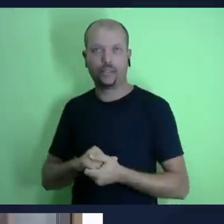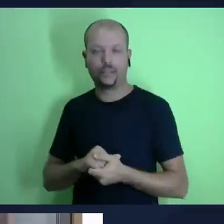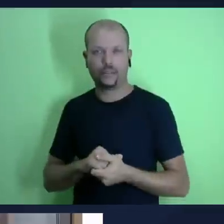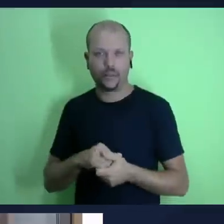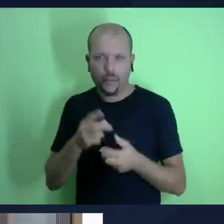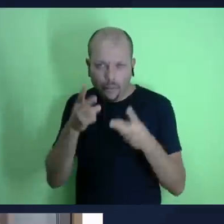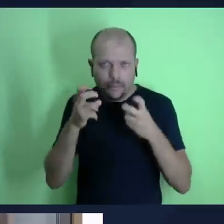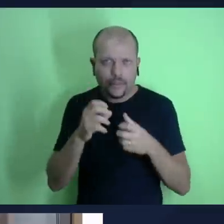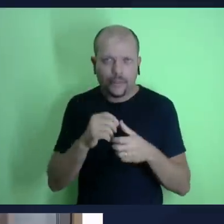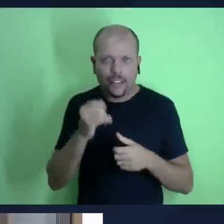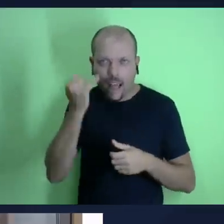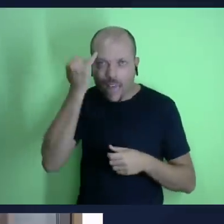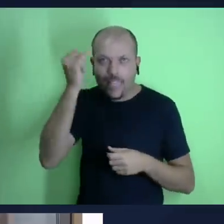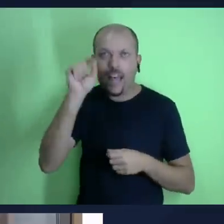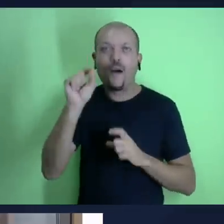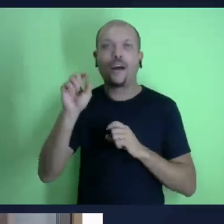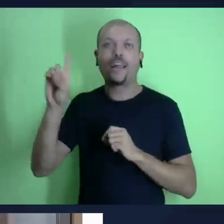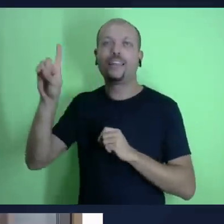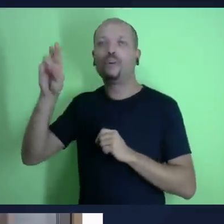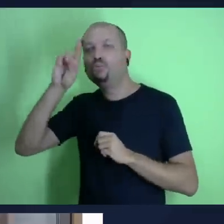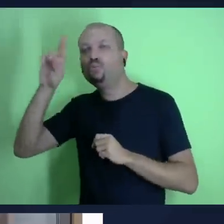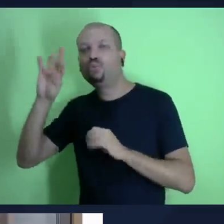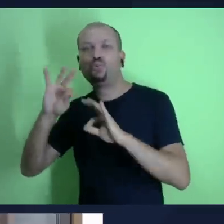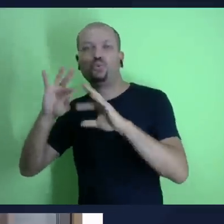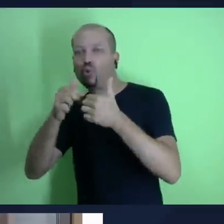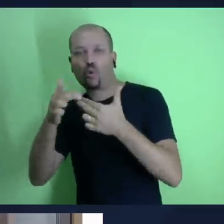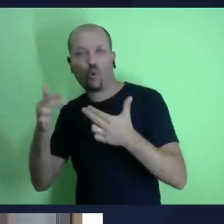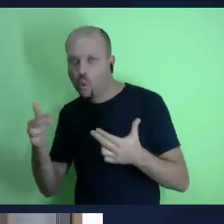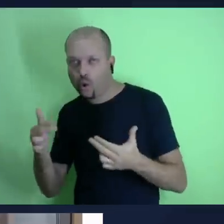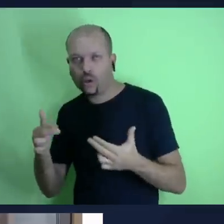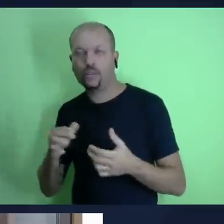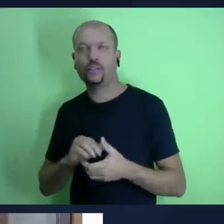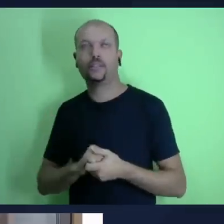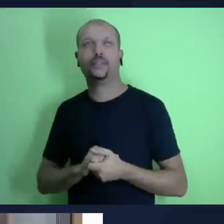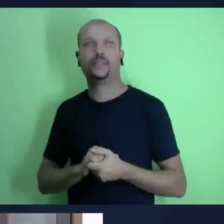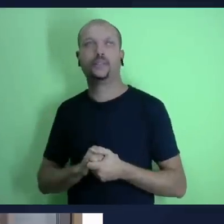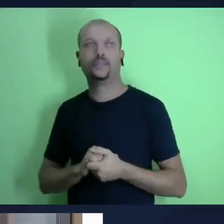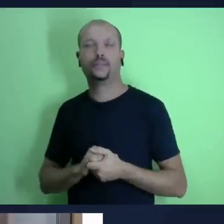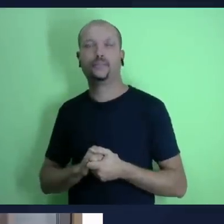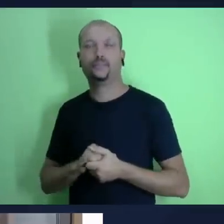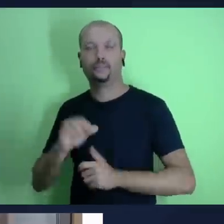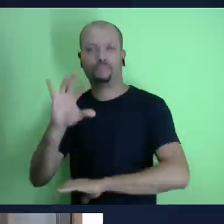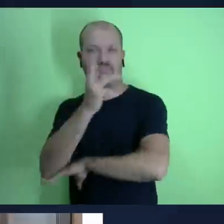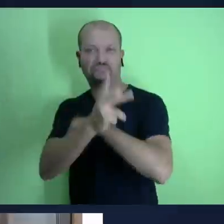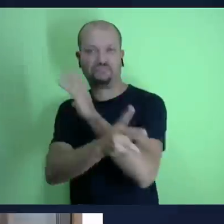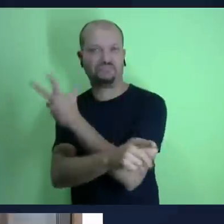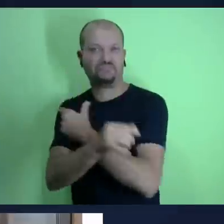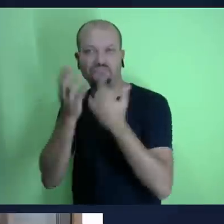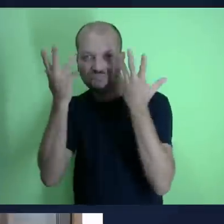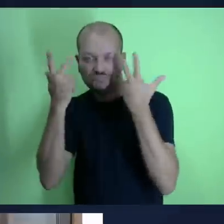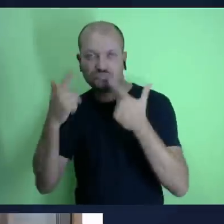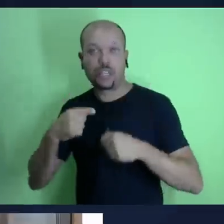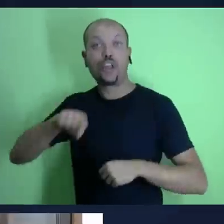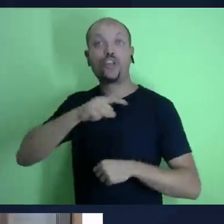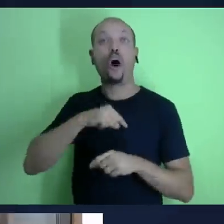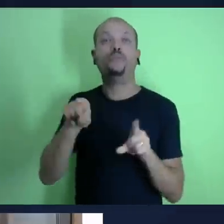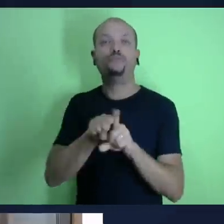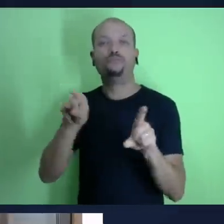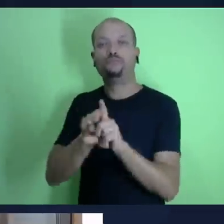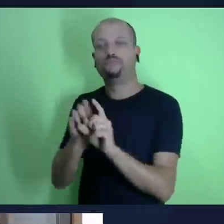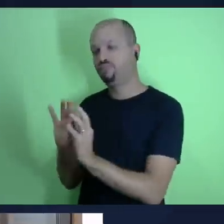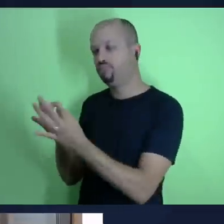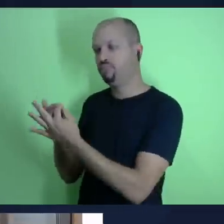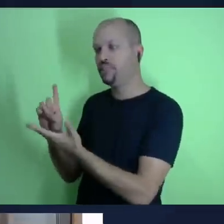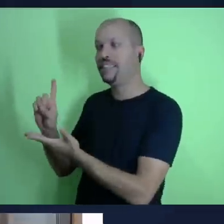ele ser o nosso pai é de que a gente viva é de maneira fraterna né utilizando tudo